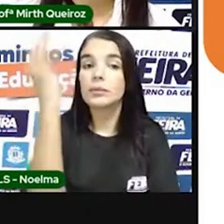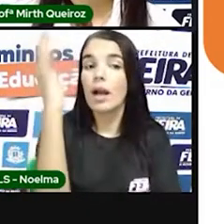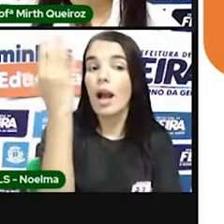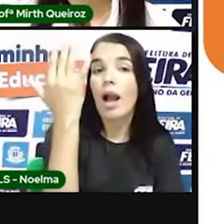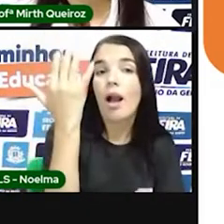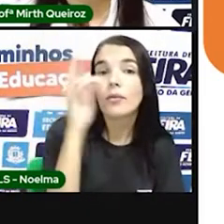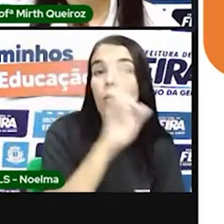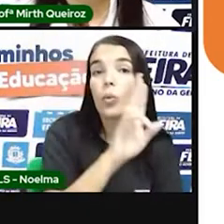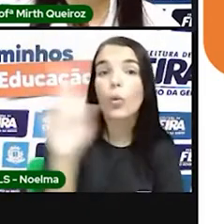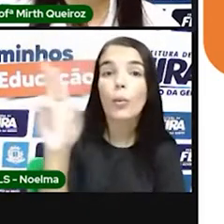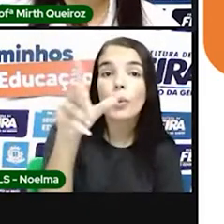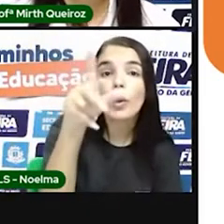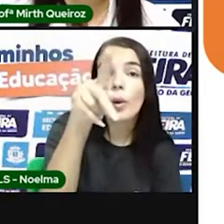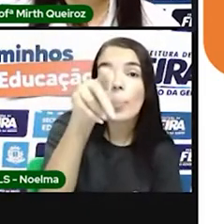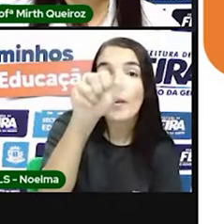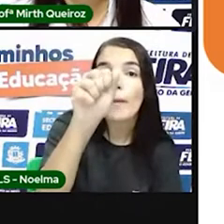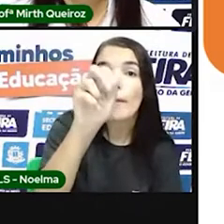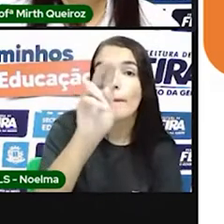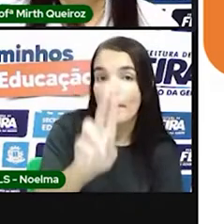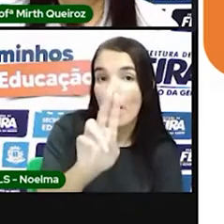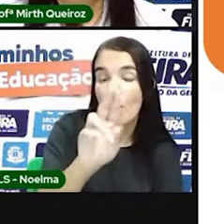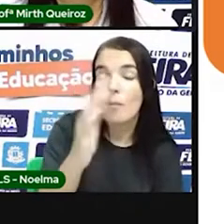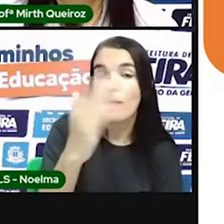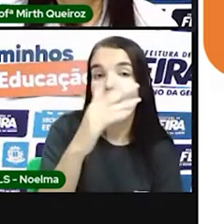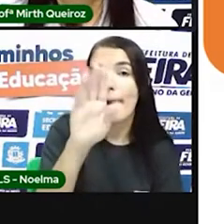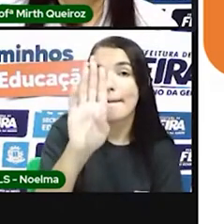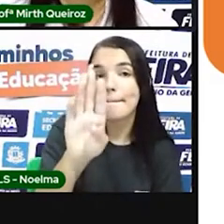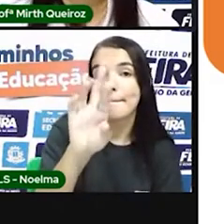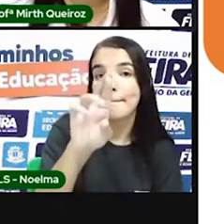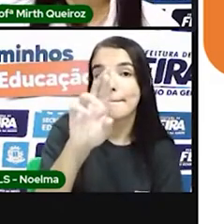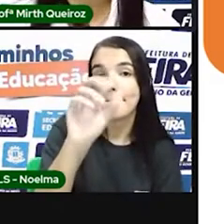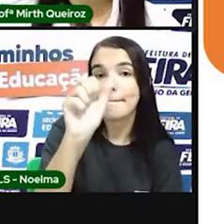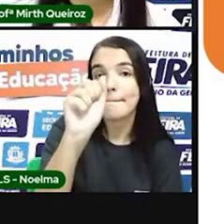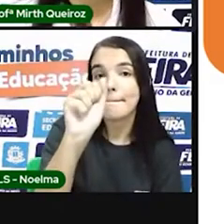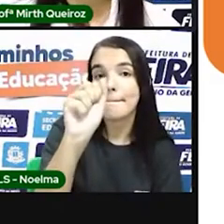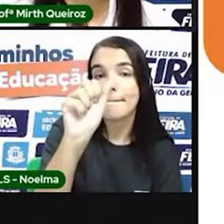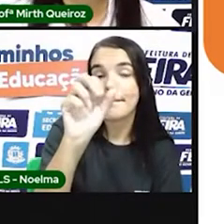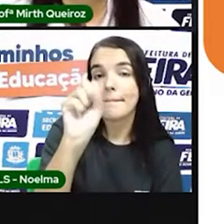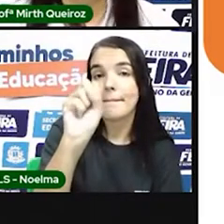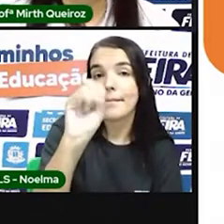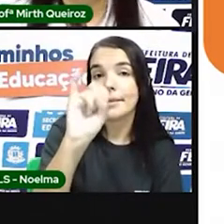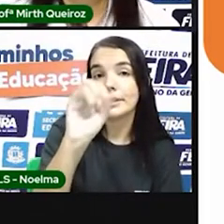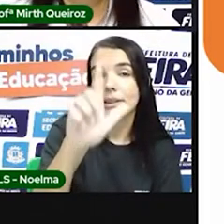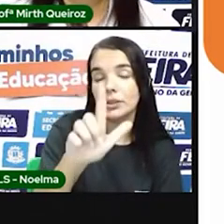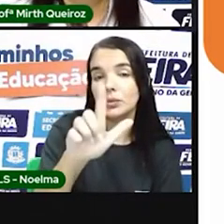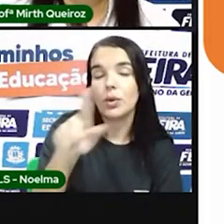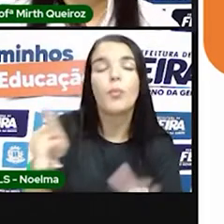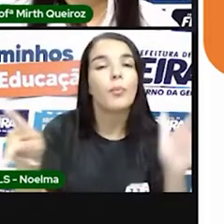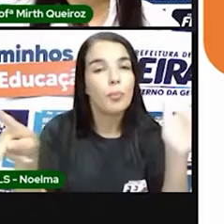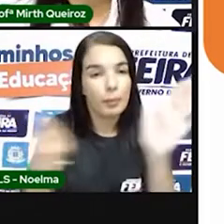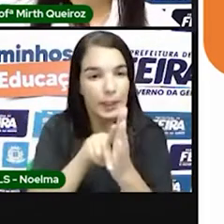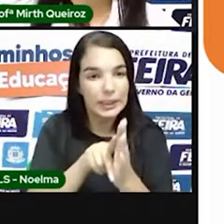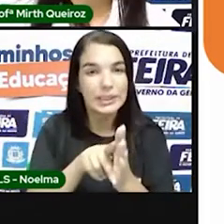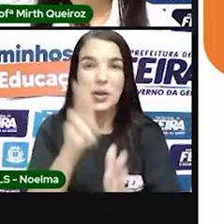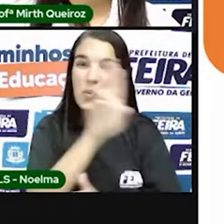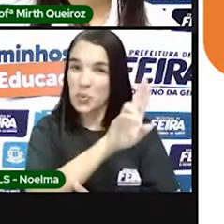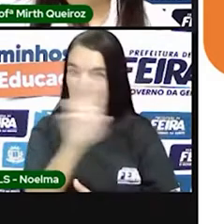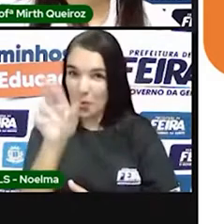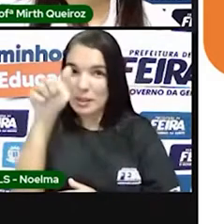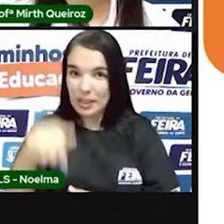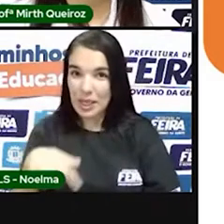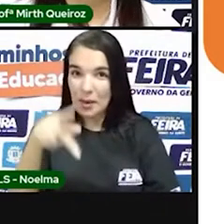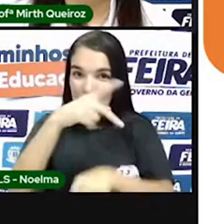que foi encontrada no Brasil e que o Brasil recebeu esse nome, justamente, Brasil, por causa